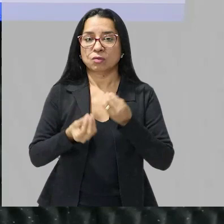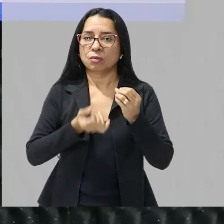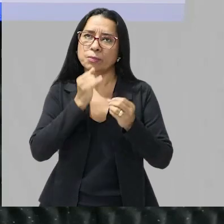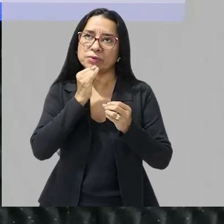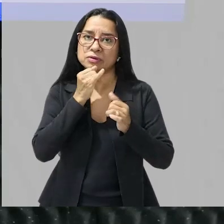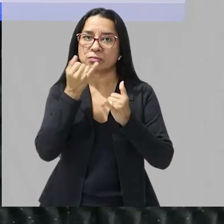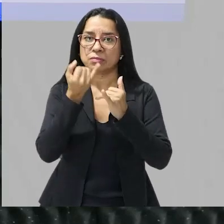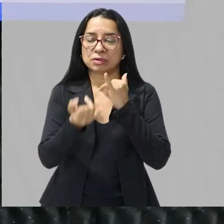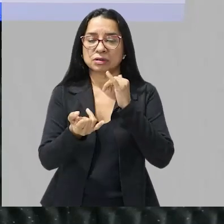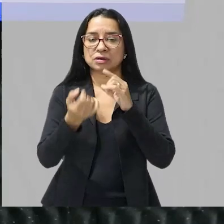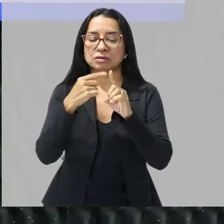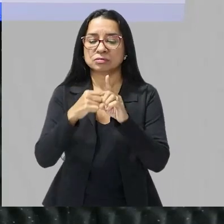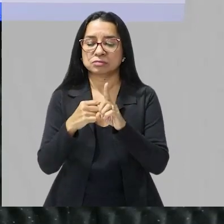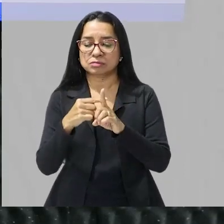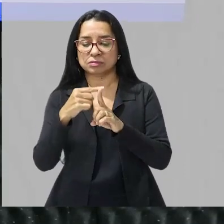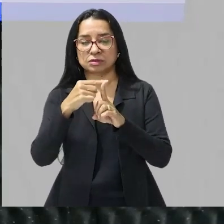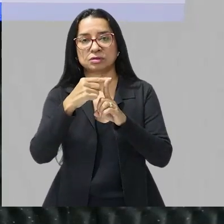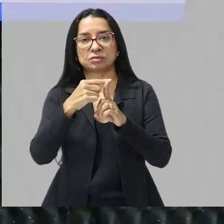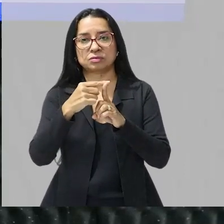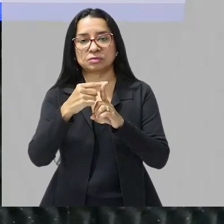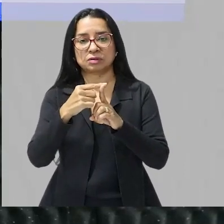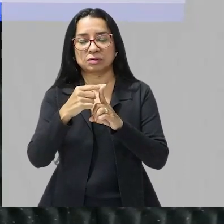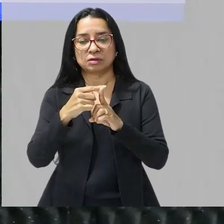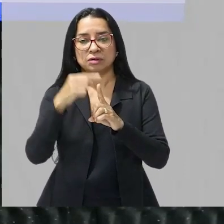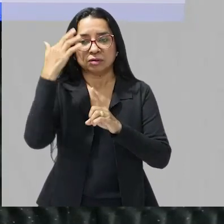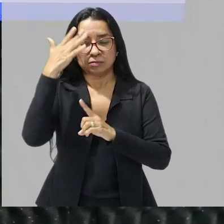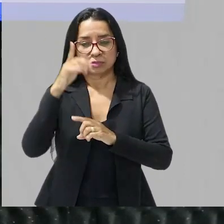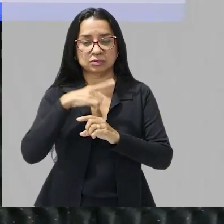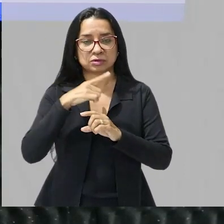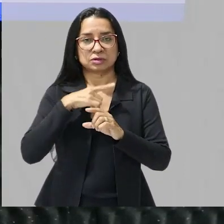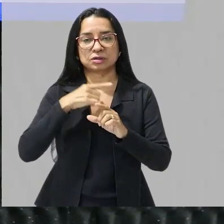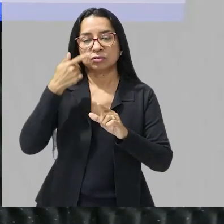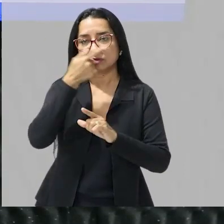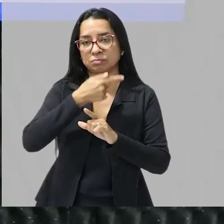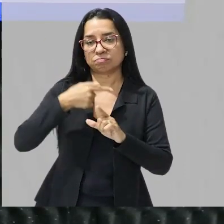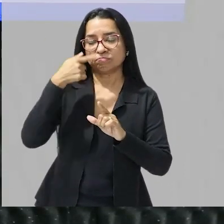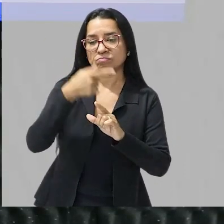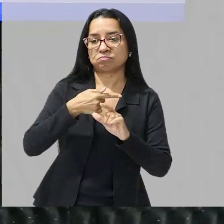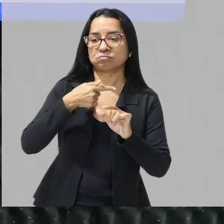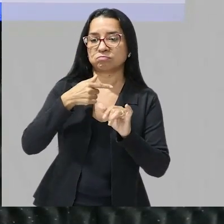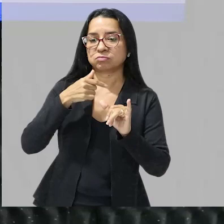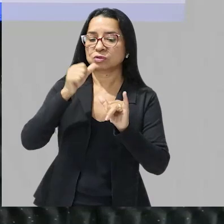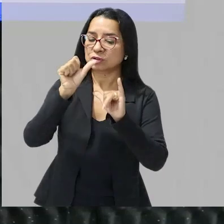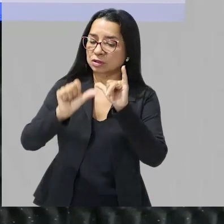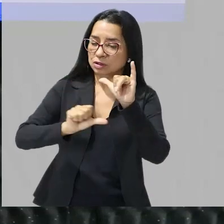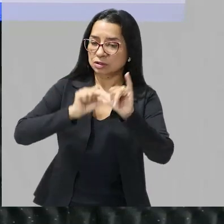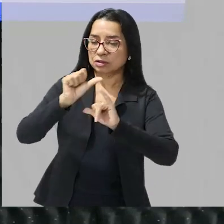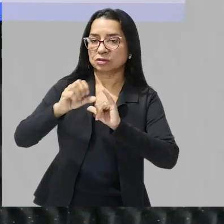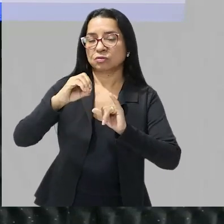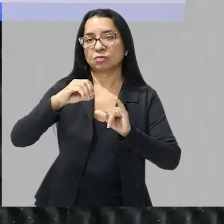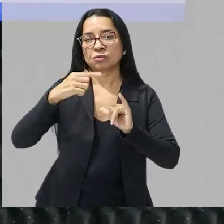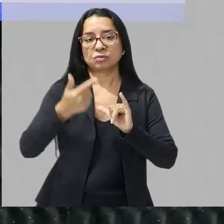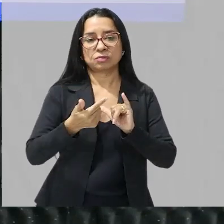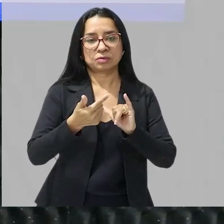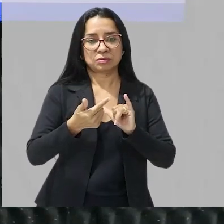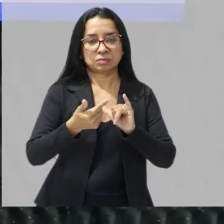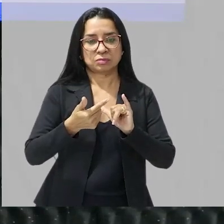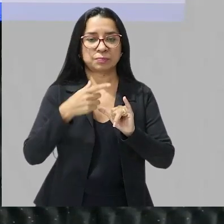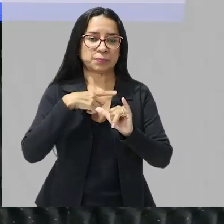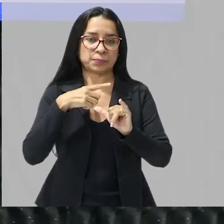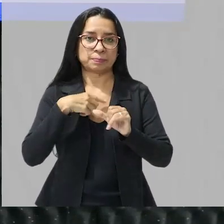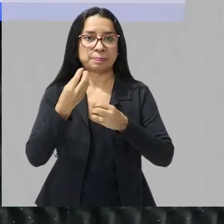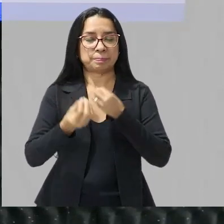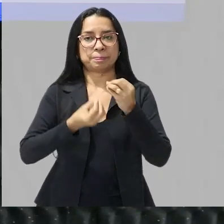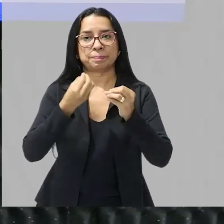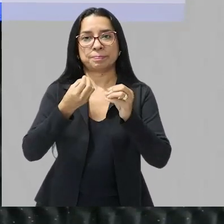tá um exemplo então imagina que eu tenho a glicose que reage com o oxigênio então para que elas possam reagir eu teria